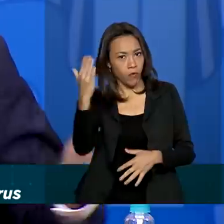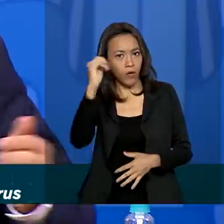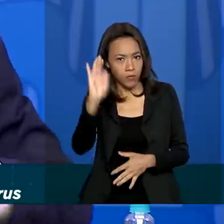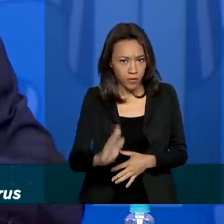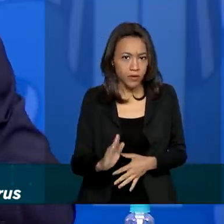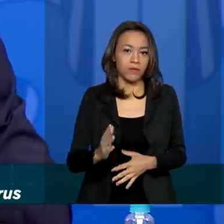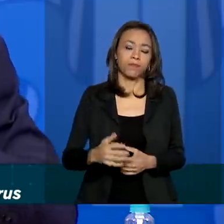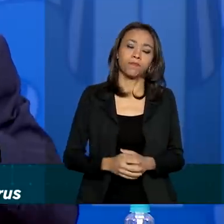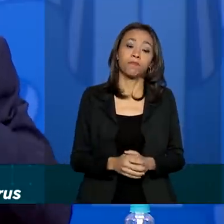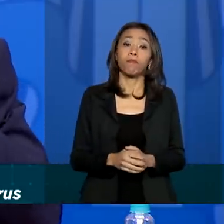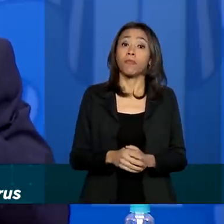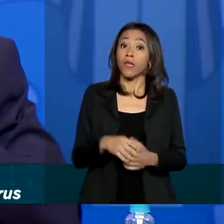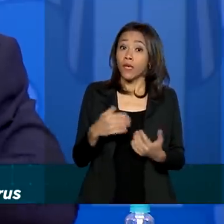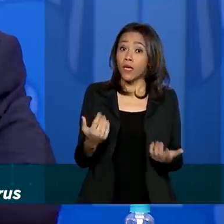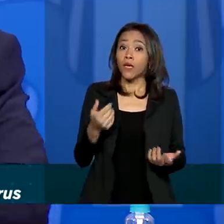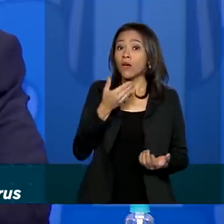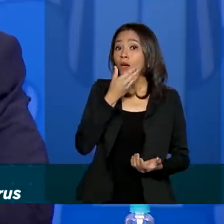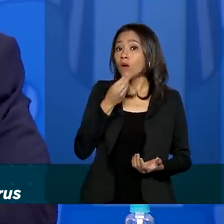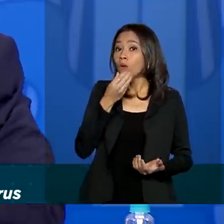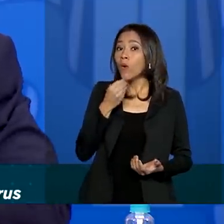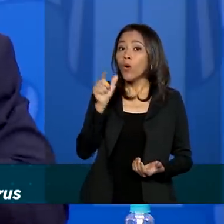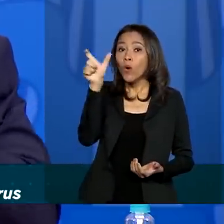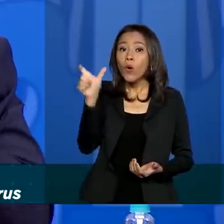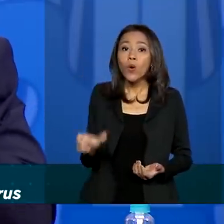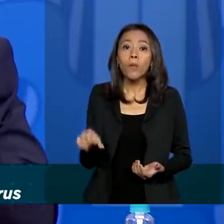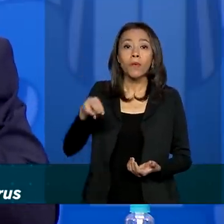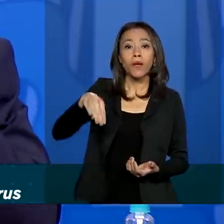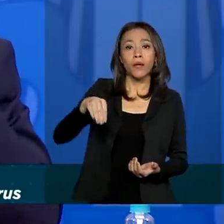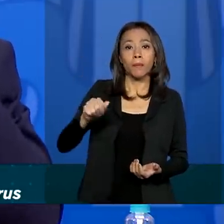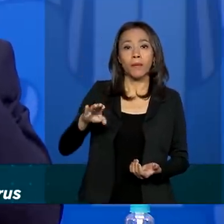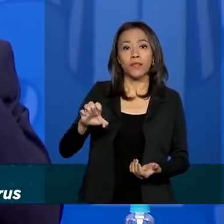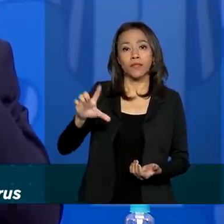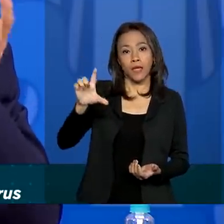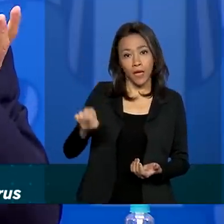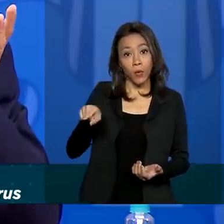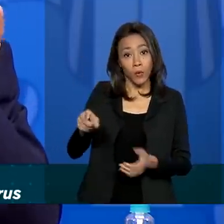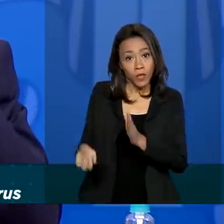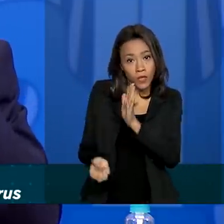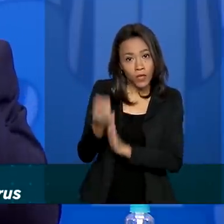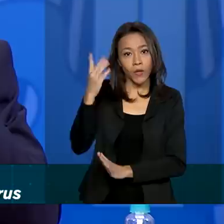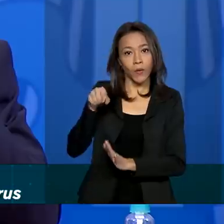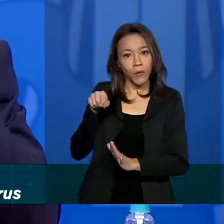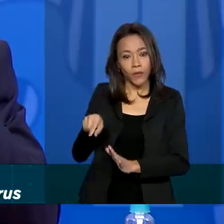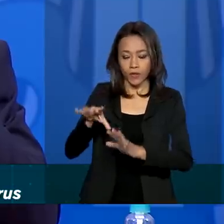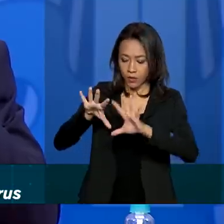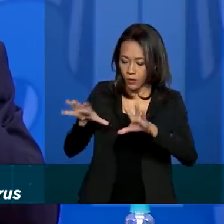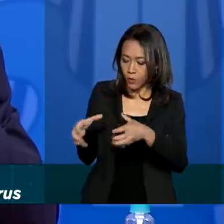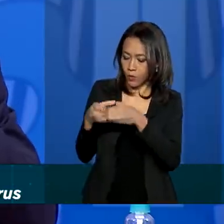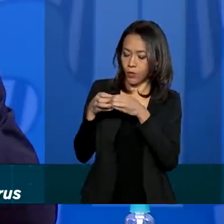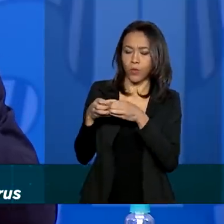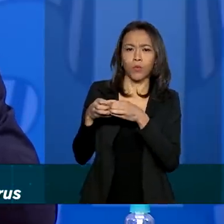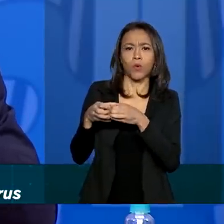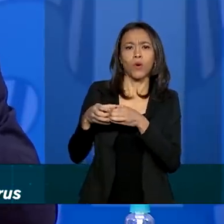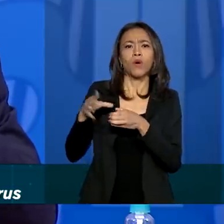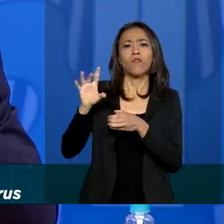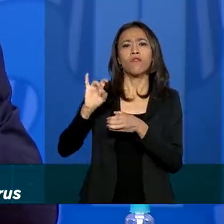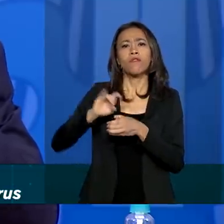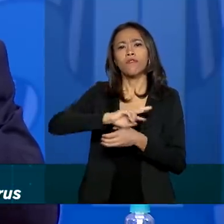E o doutor Marcelo Morales, então, criou a rede vírus MCTIC, que junta especialistas e organizações do Brasil inteiro